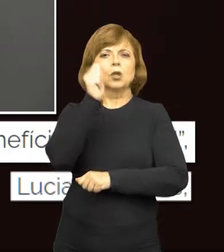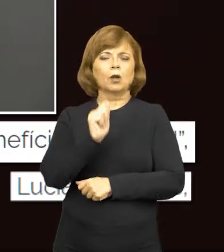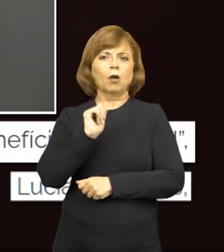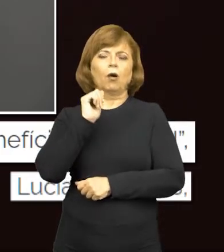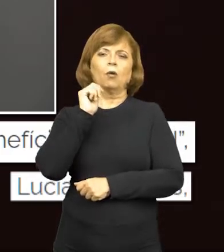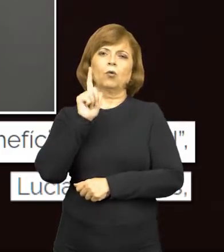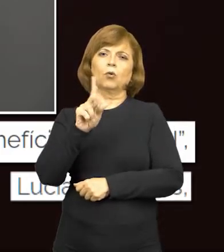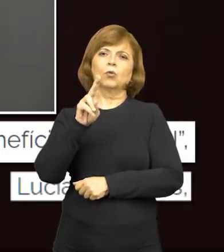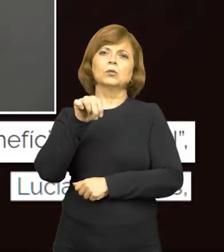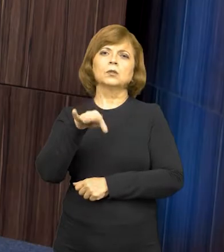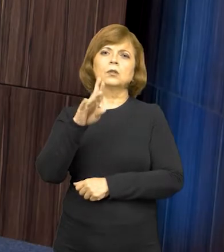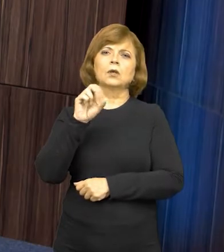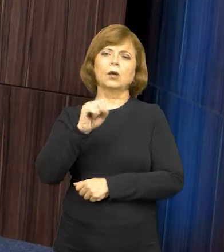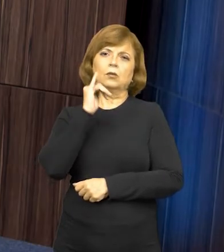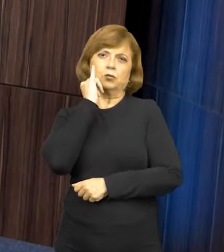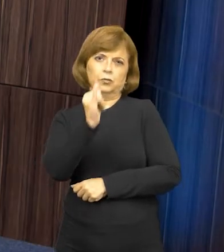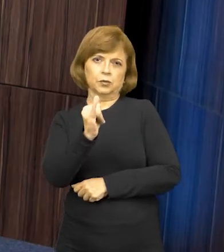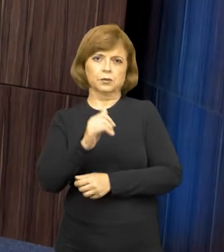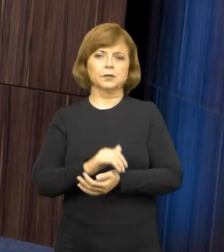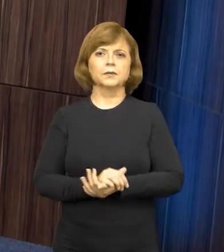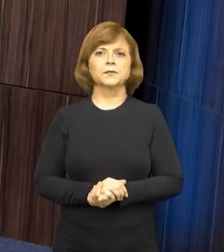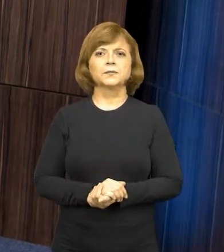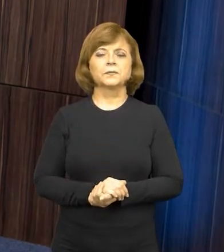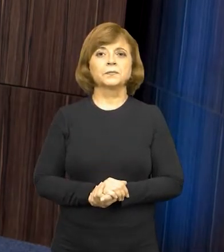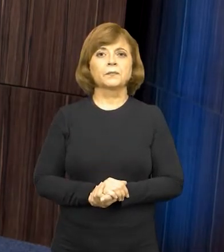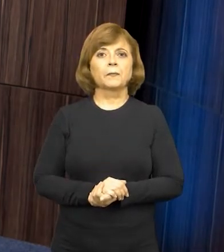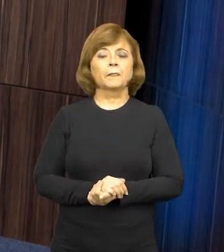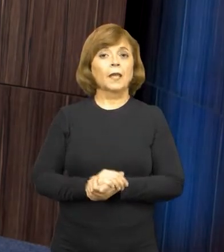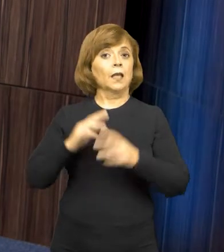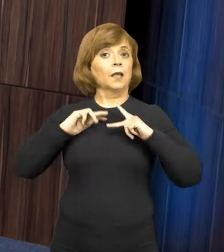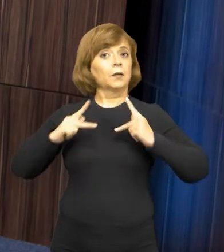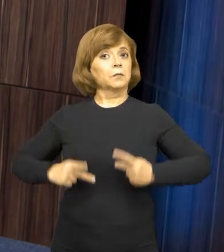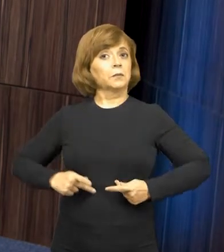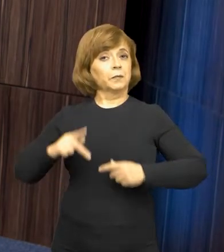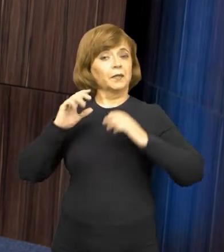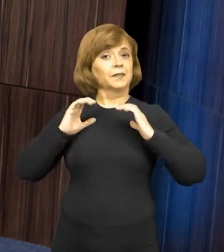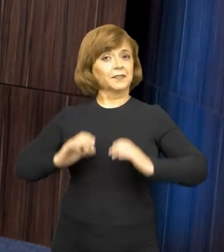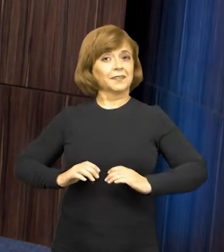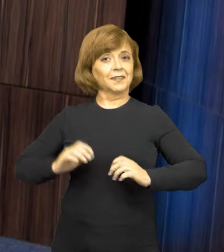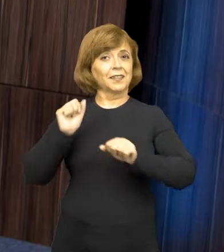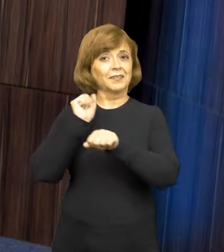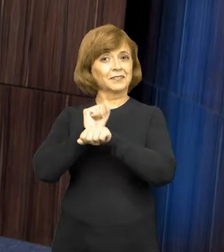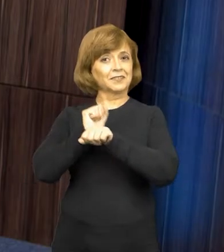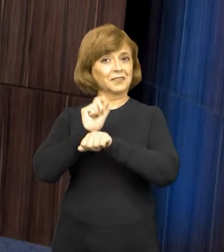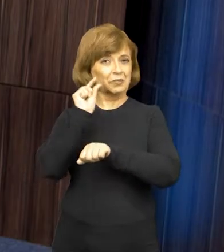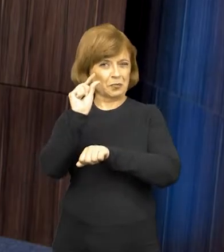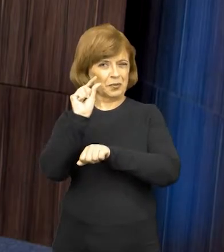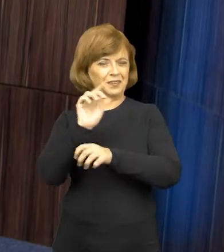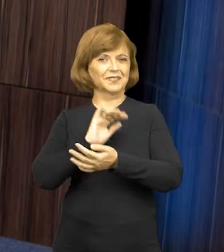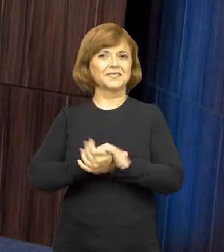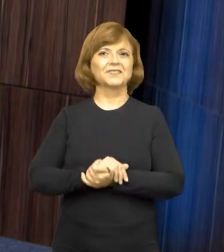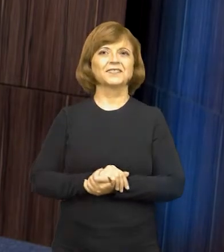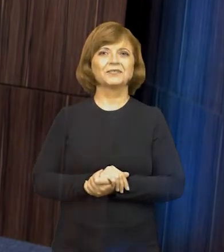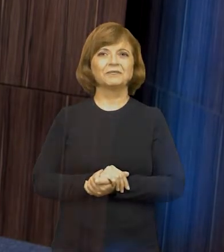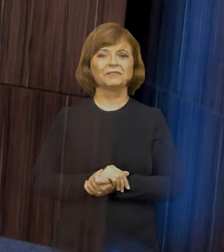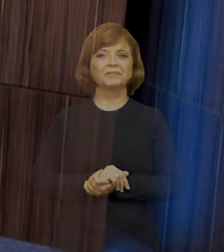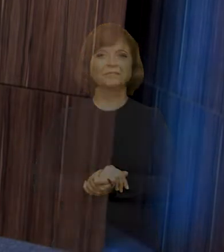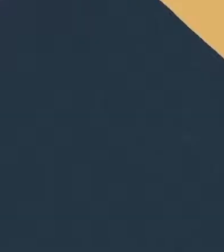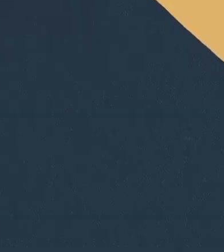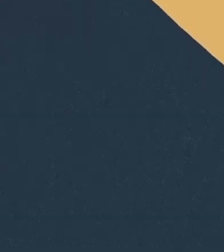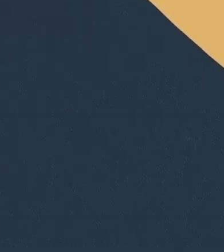Luciano Matos. O MP Cidadão vai fazer uma pequena pausa. Não saia daí, nós voltamos em instantes.